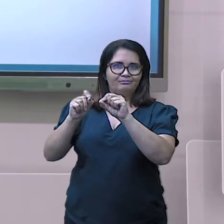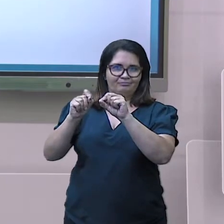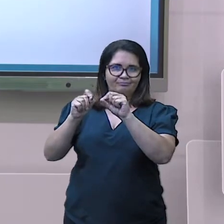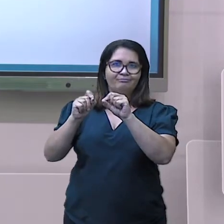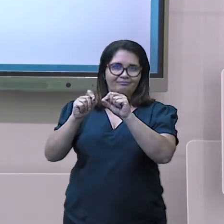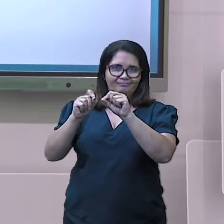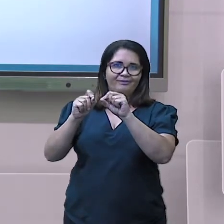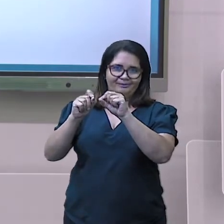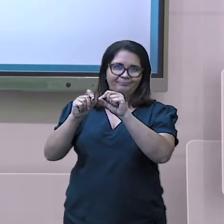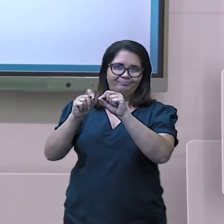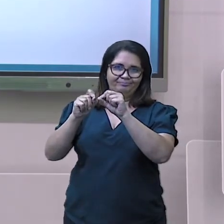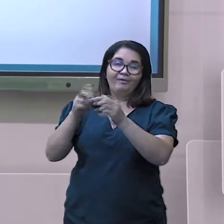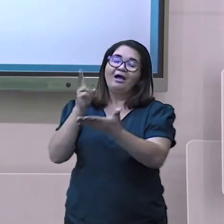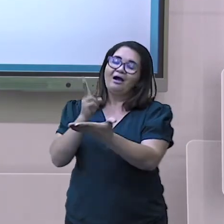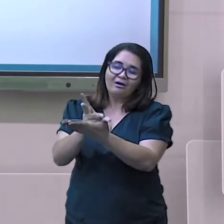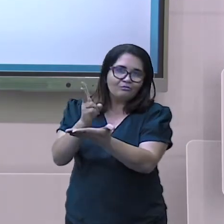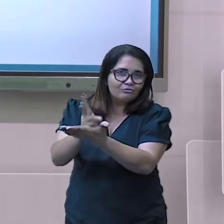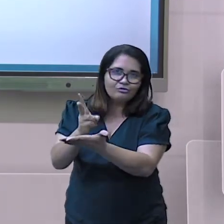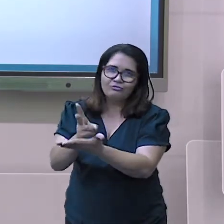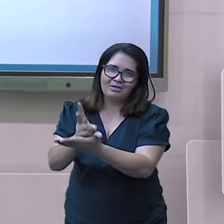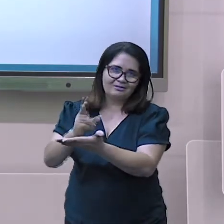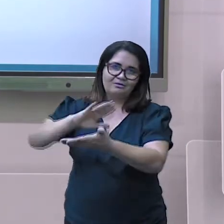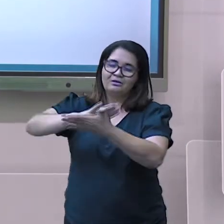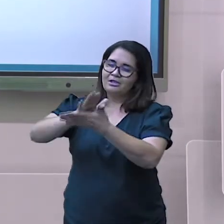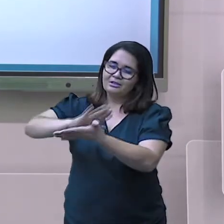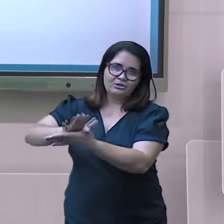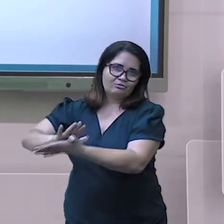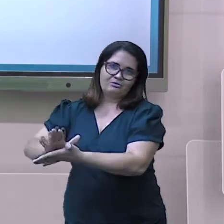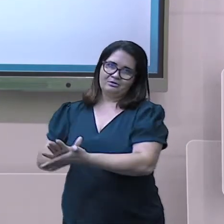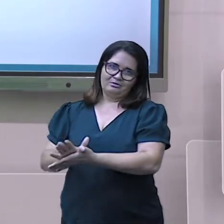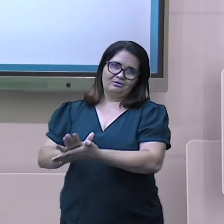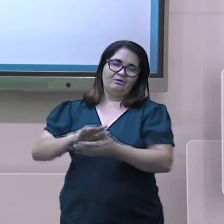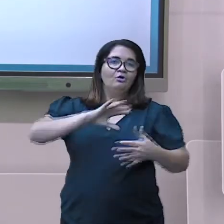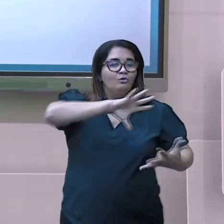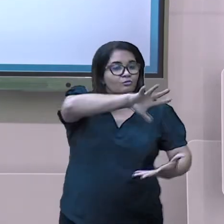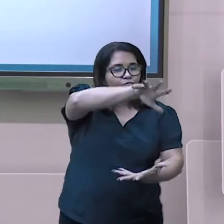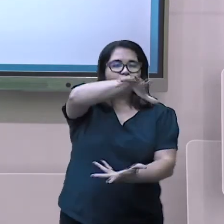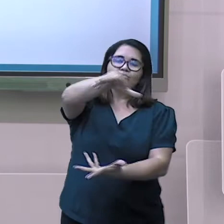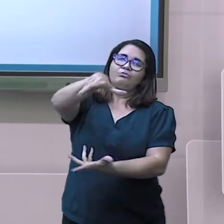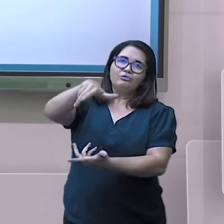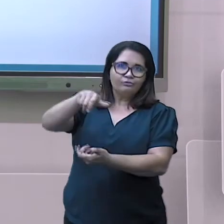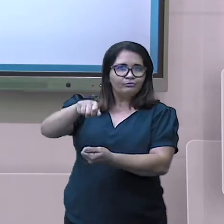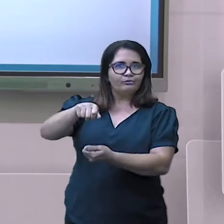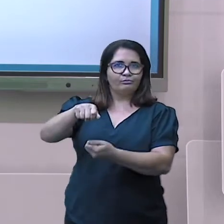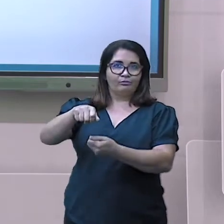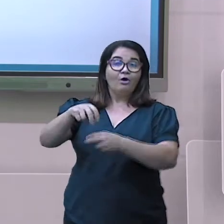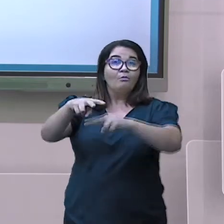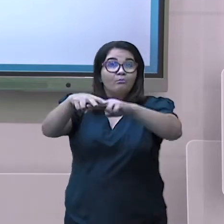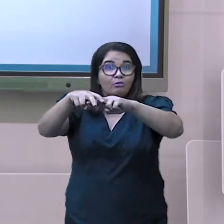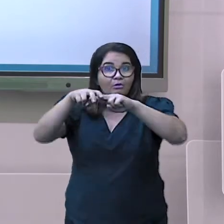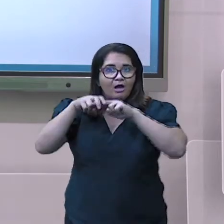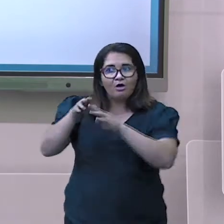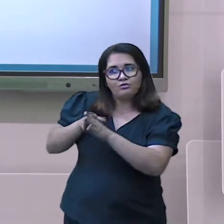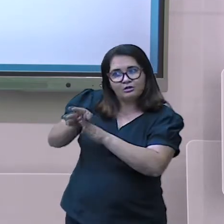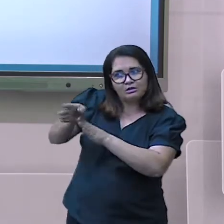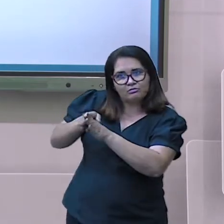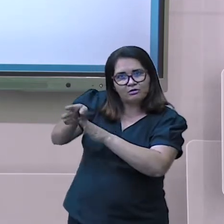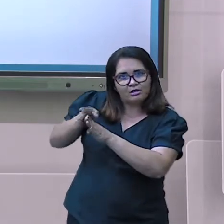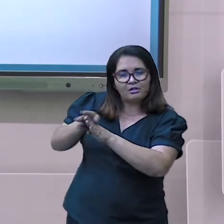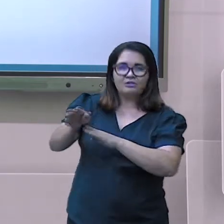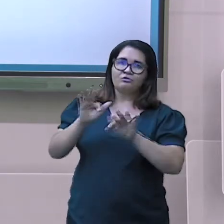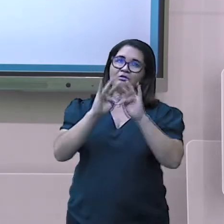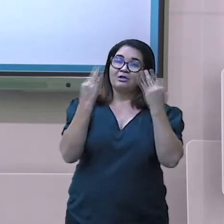Precisamos ter hábito de cuidar do nosso planeta. Quando falamos de hábito, falamos daquilo que fazemos todos os dias.